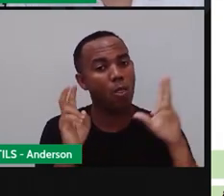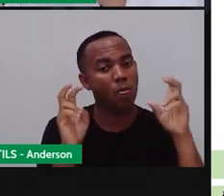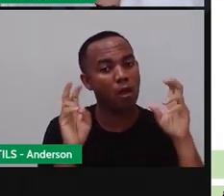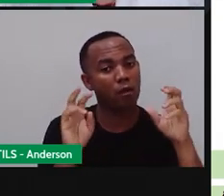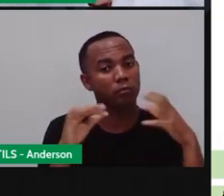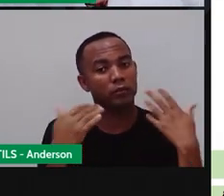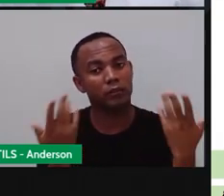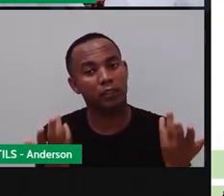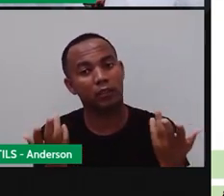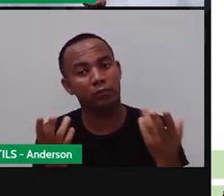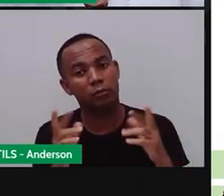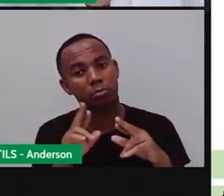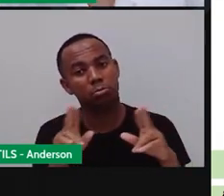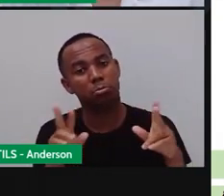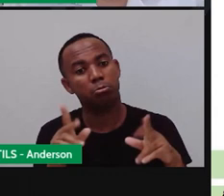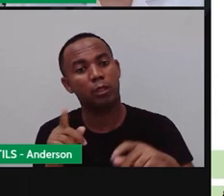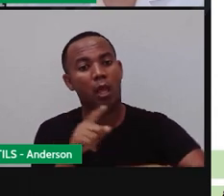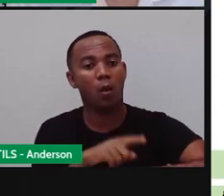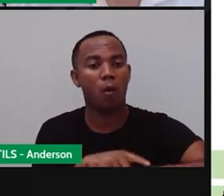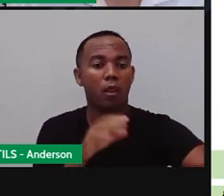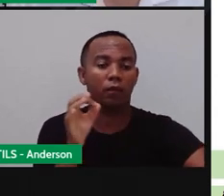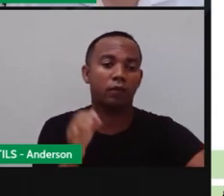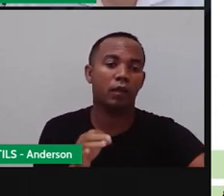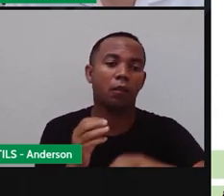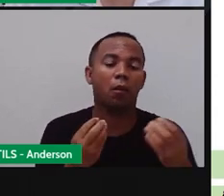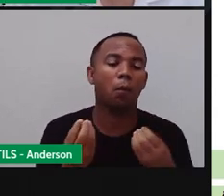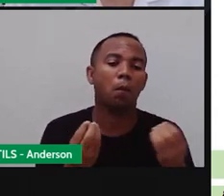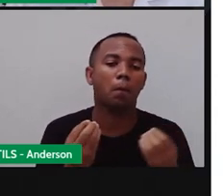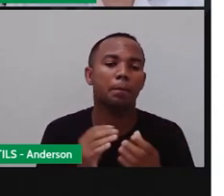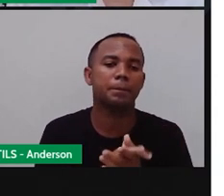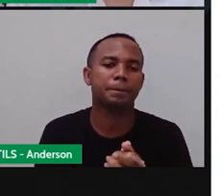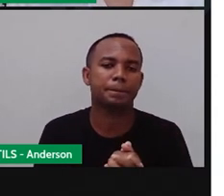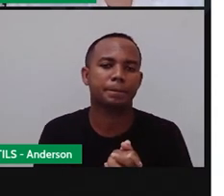contudo, tô na dúvida. Vamos lá.